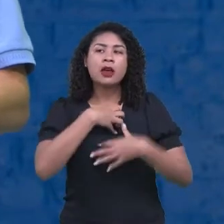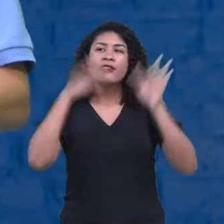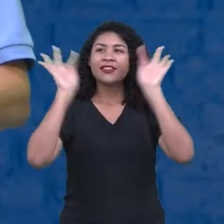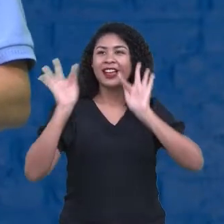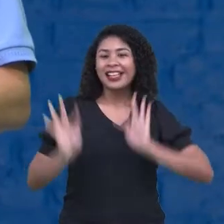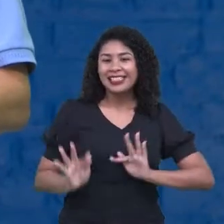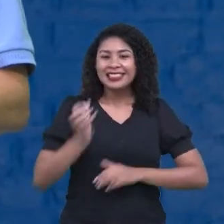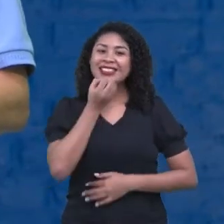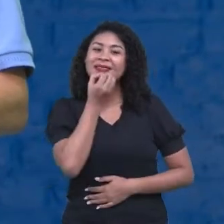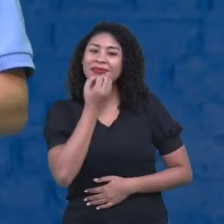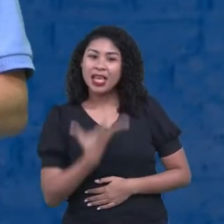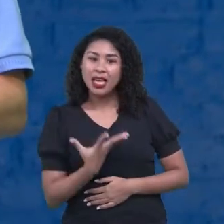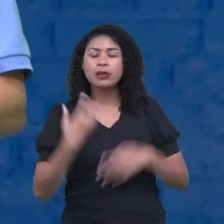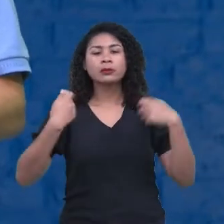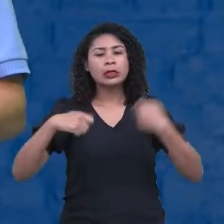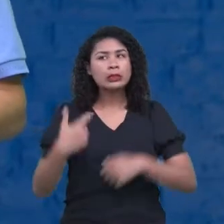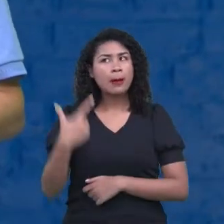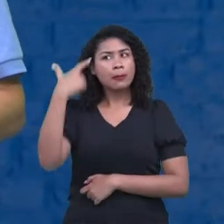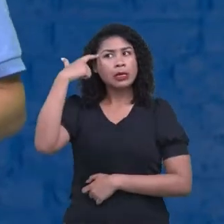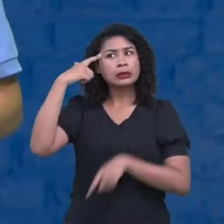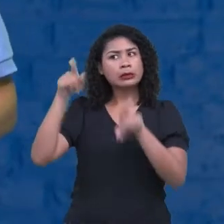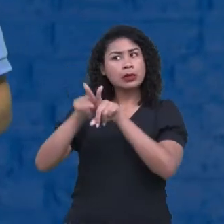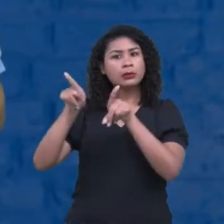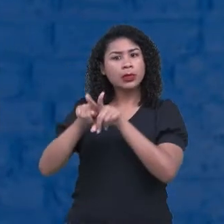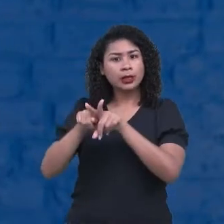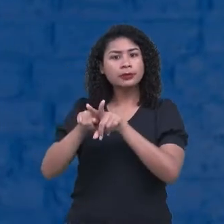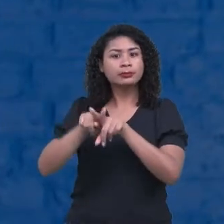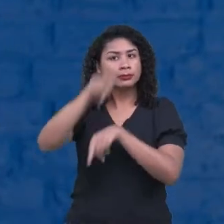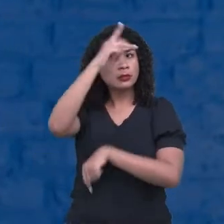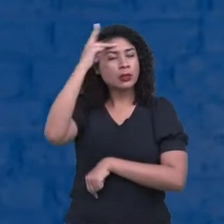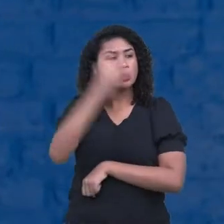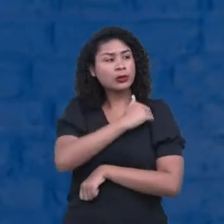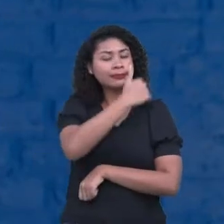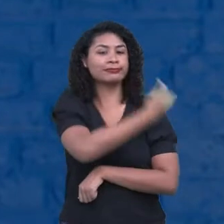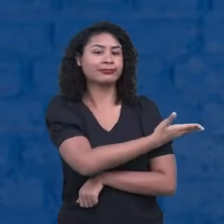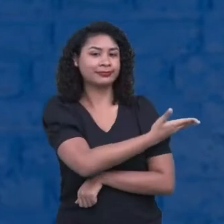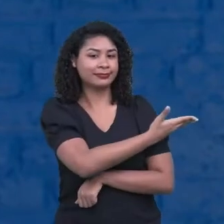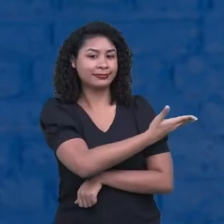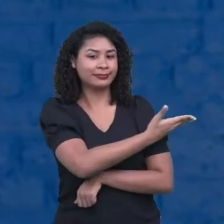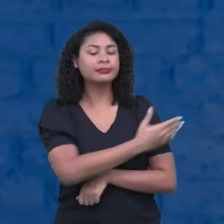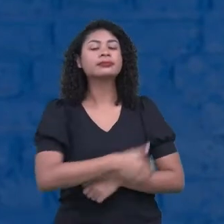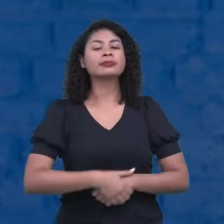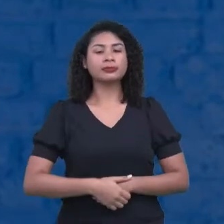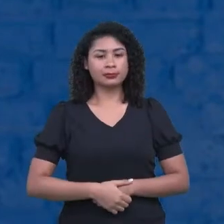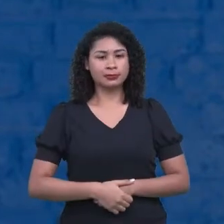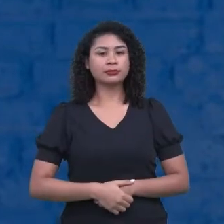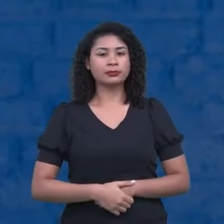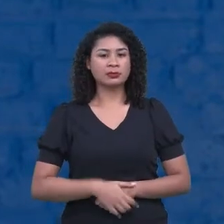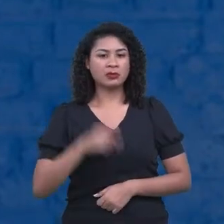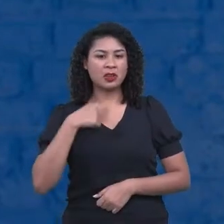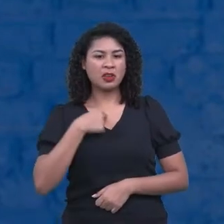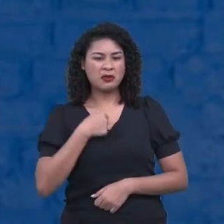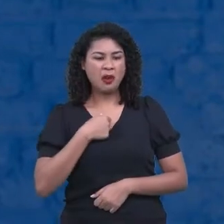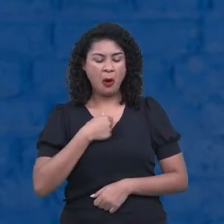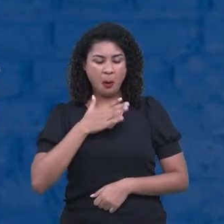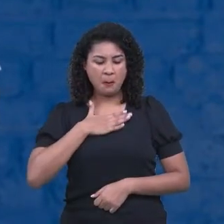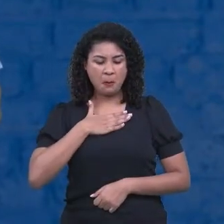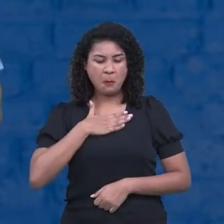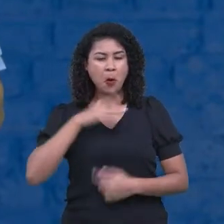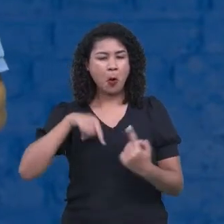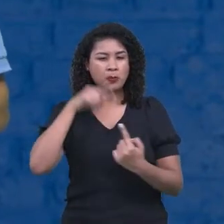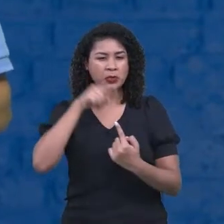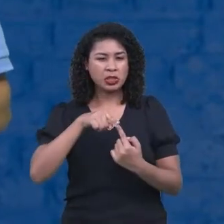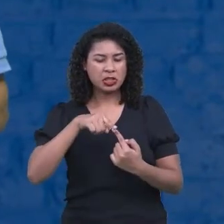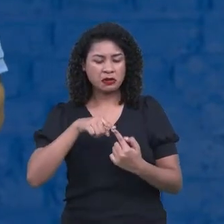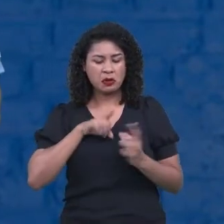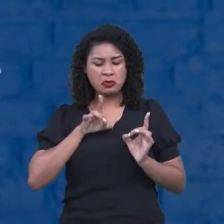mas eu tenho que levar em consideração também o quê? O outro. Não abandonar o meu projeto de vida pelo outro,